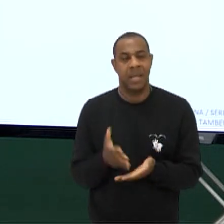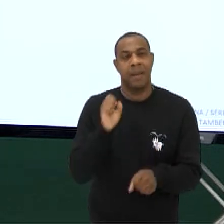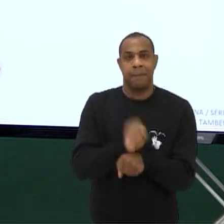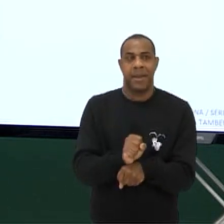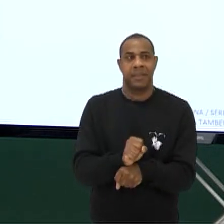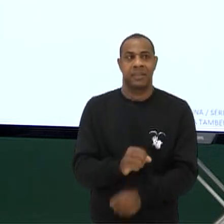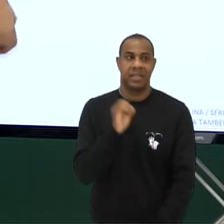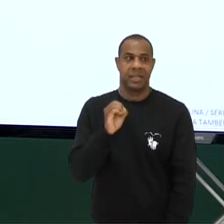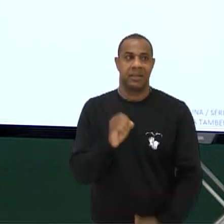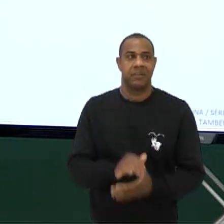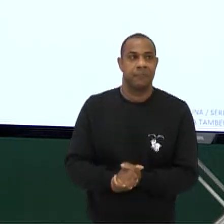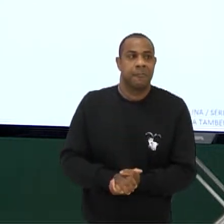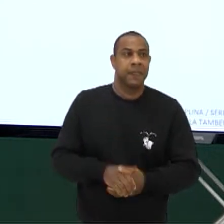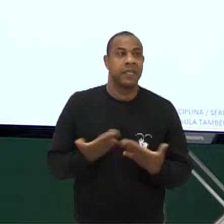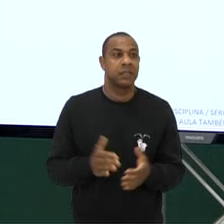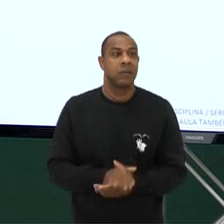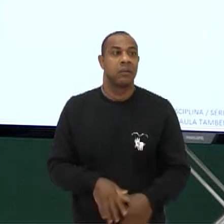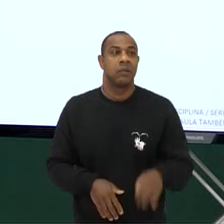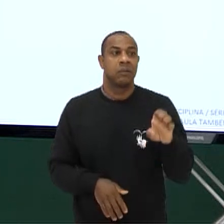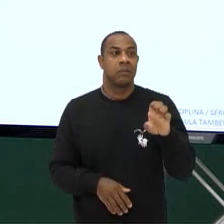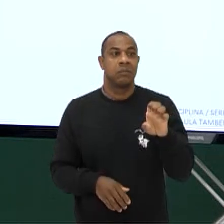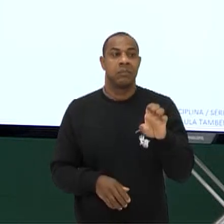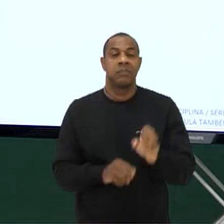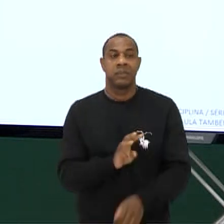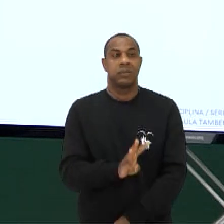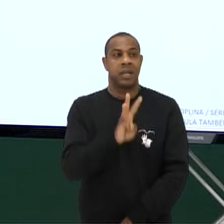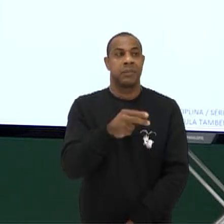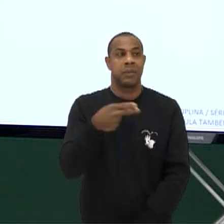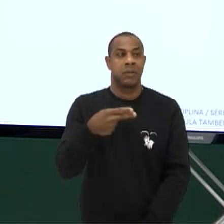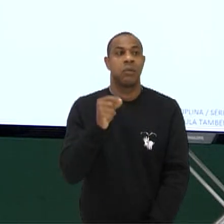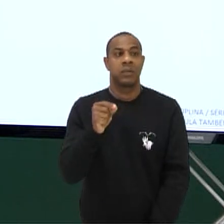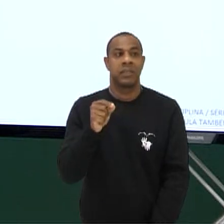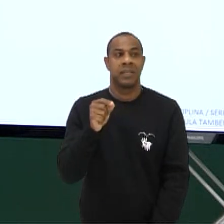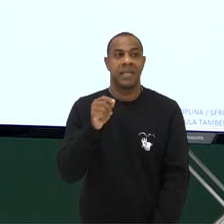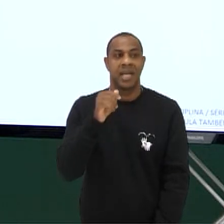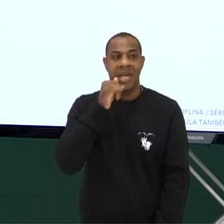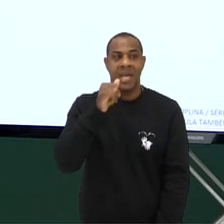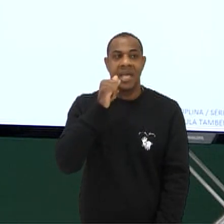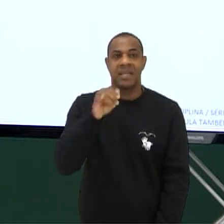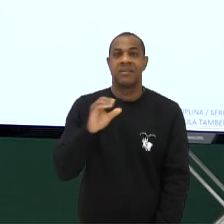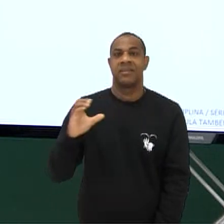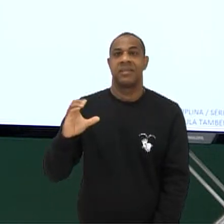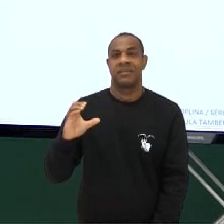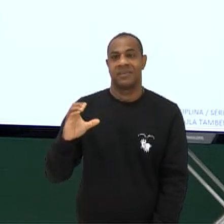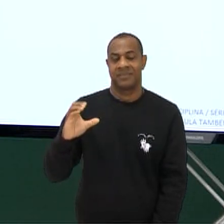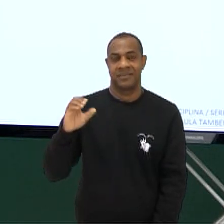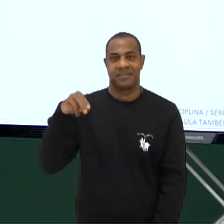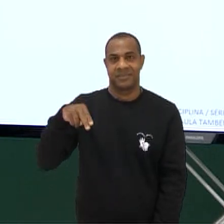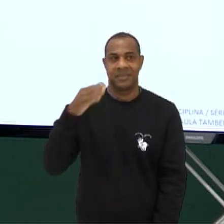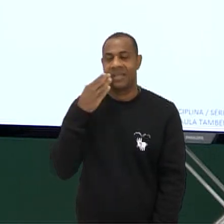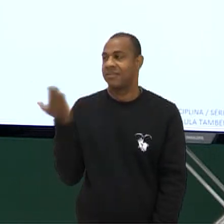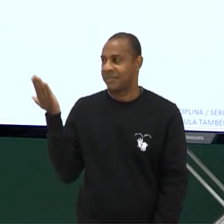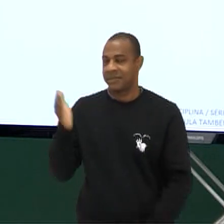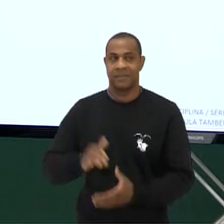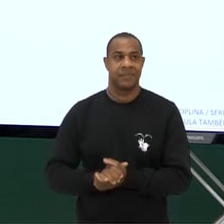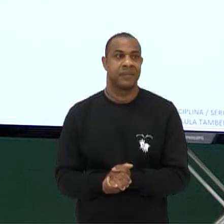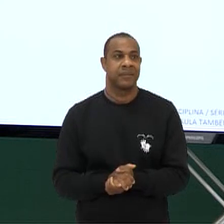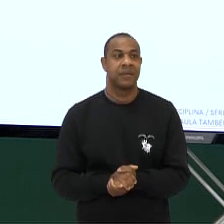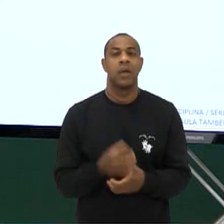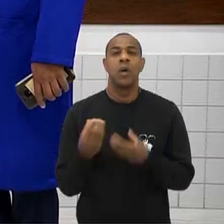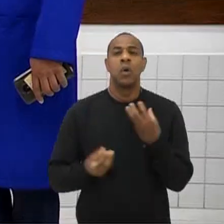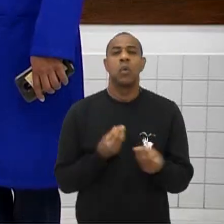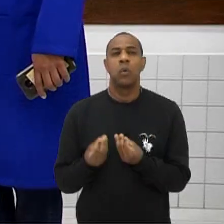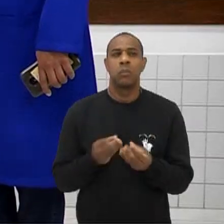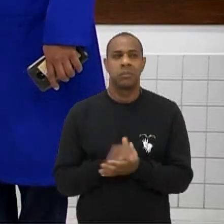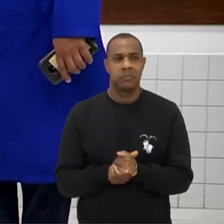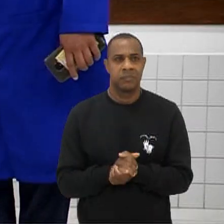cliquezinho Para nós aí Aí o trabalho Vai ser igual A energia cinética E eu preciso calcular Essa energia cinética aí E aí como é que a gente